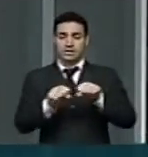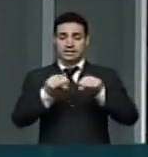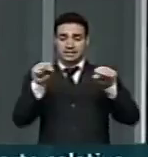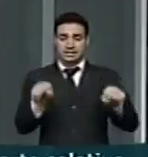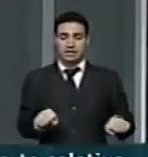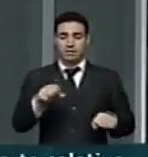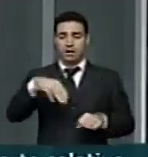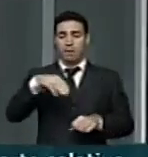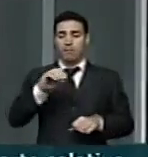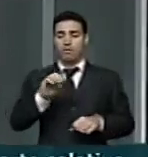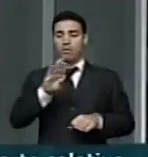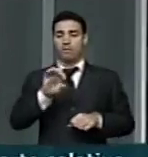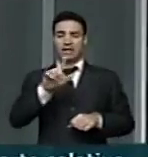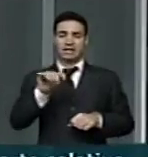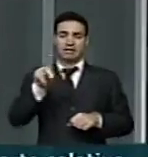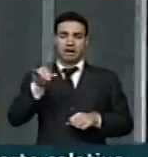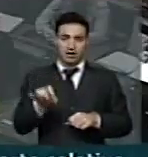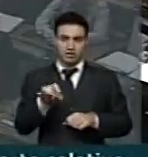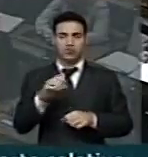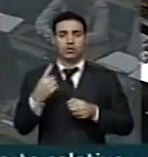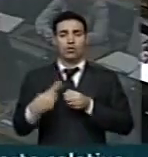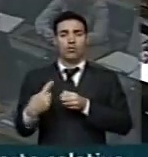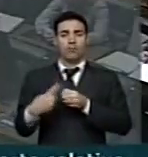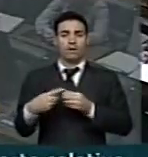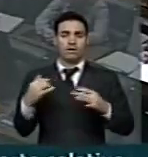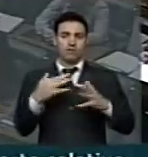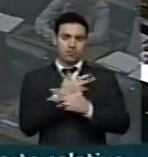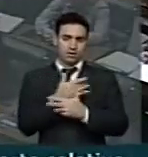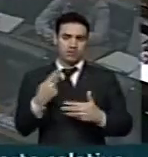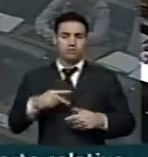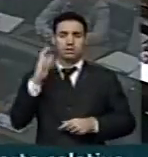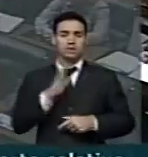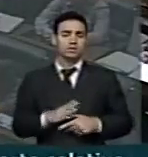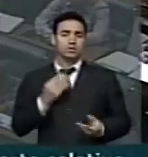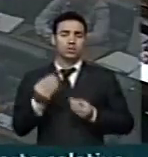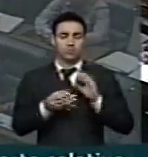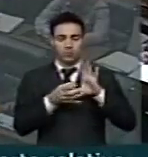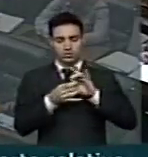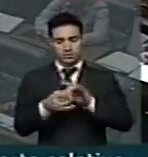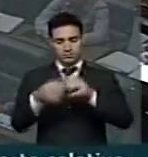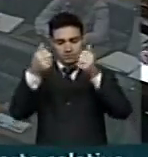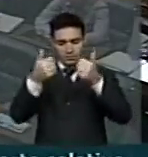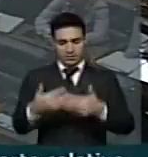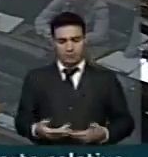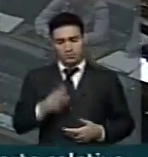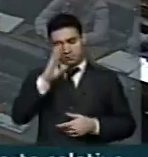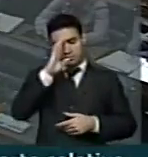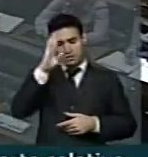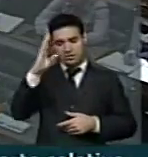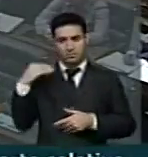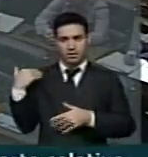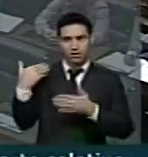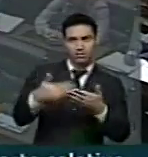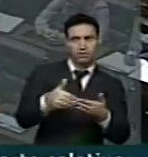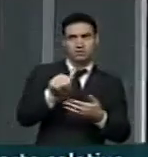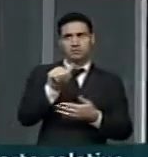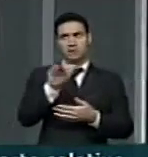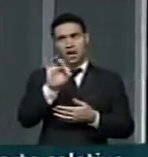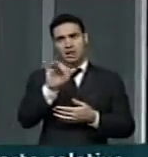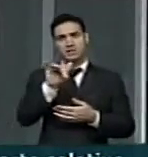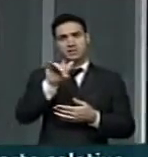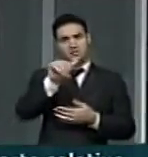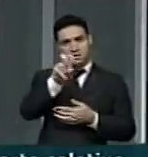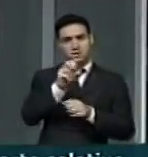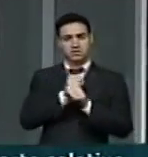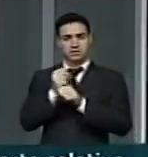mobilidade urbana, políticas de mobilidade urbana no nosso país, principalmente nos últimos anos, nos últimos 10, 15 anos. E